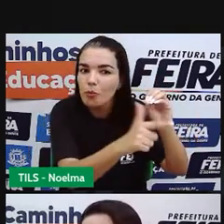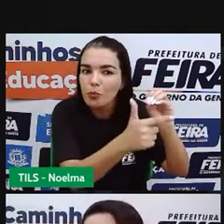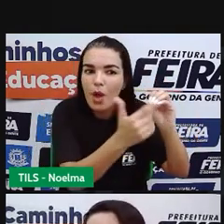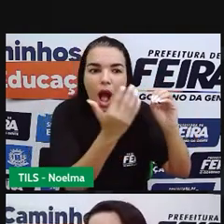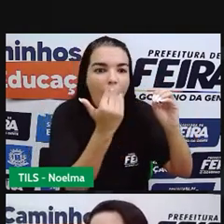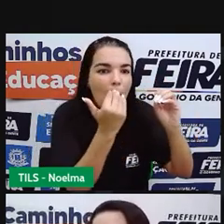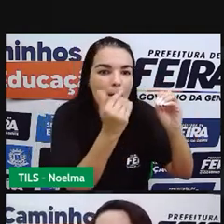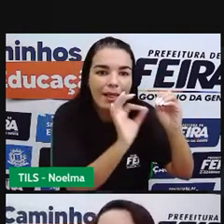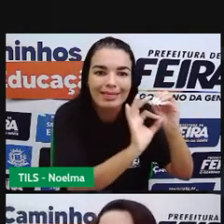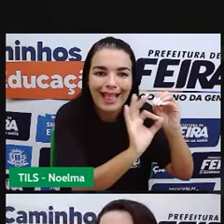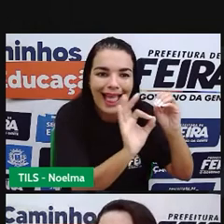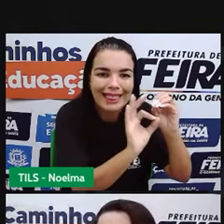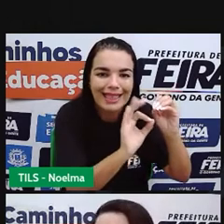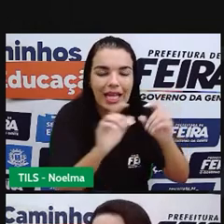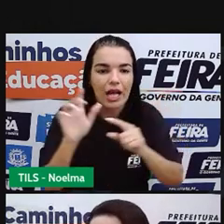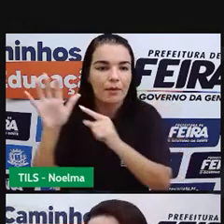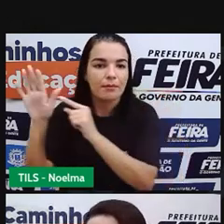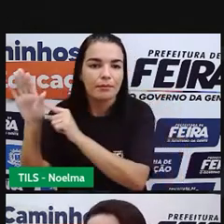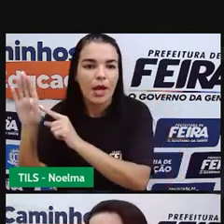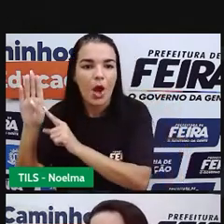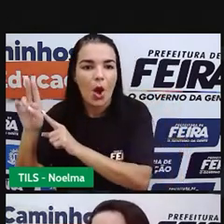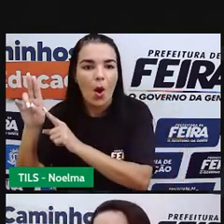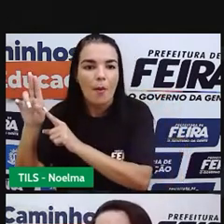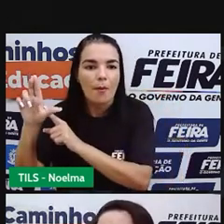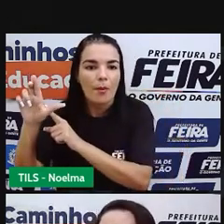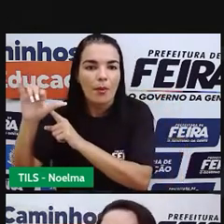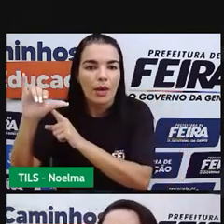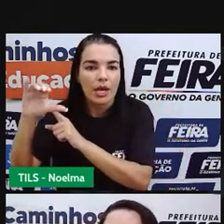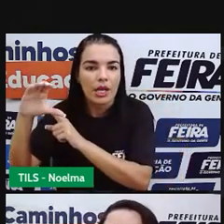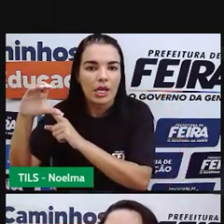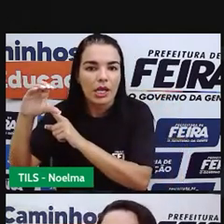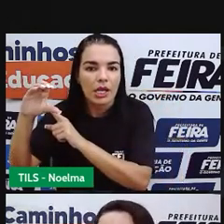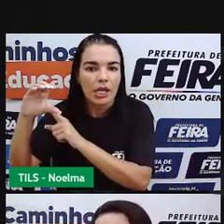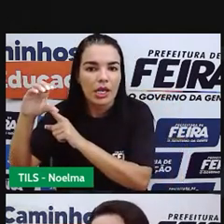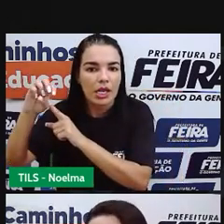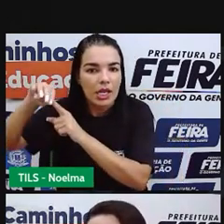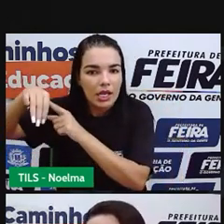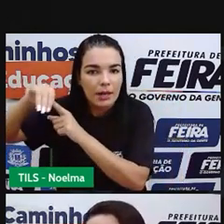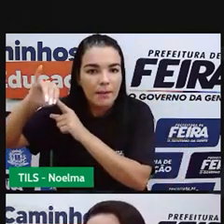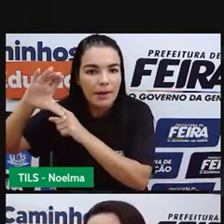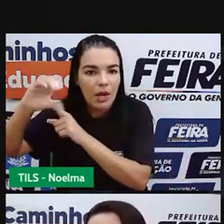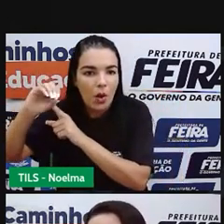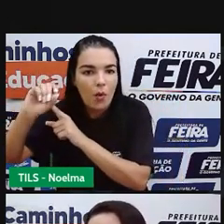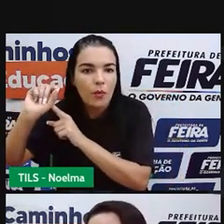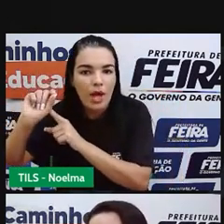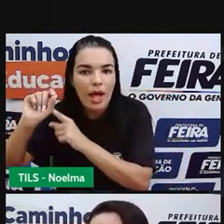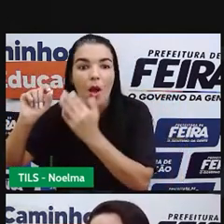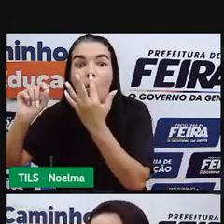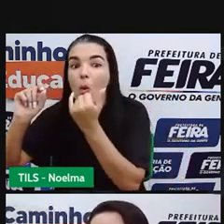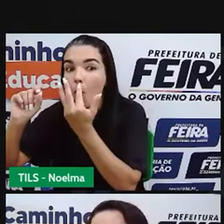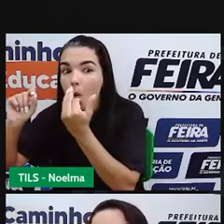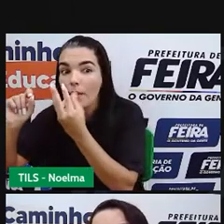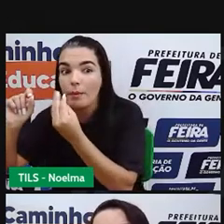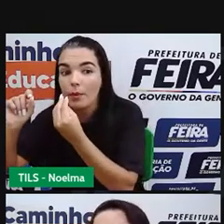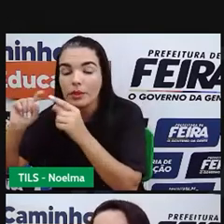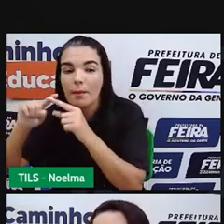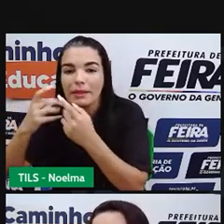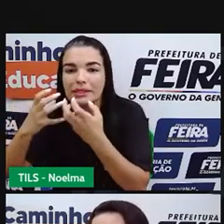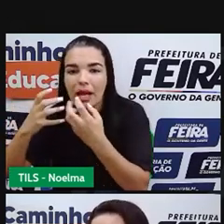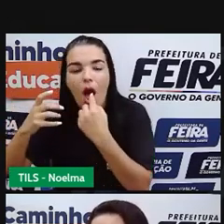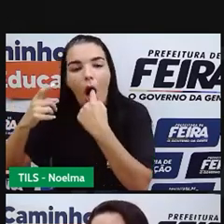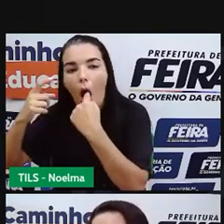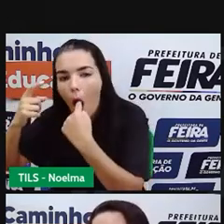bulímico, ele come de forma excessiva e vai provocar aí o vômito, né? Forçar o vômito, vai